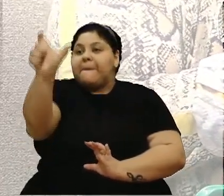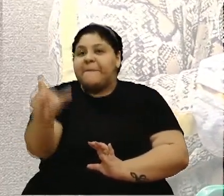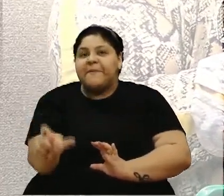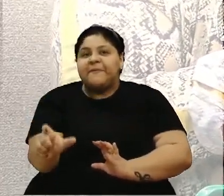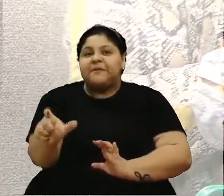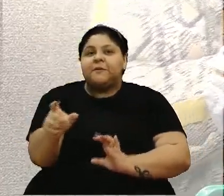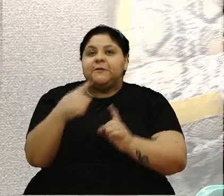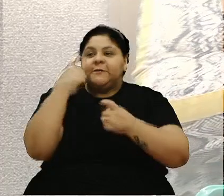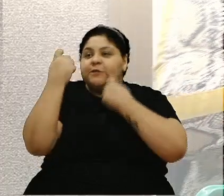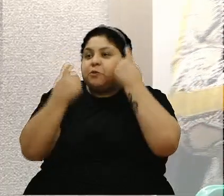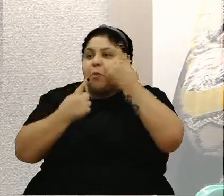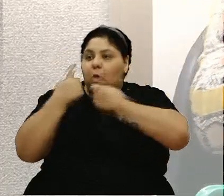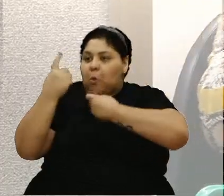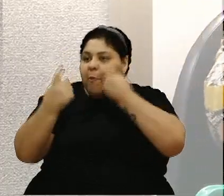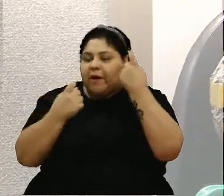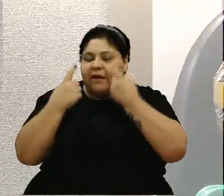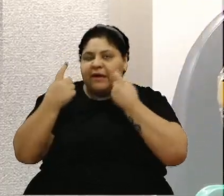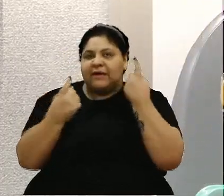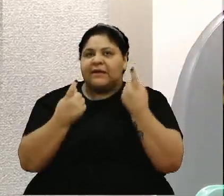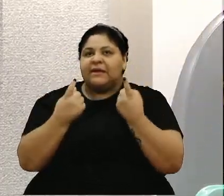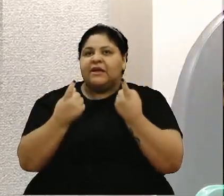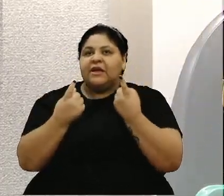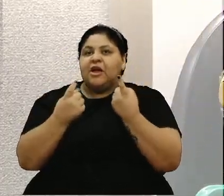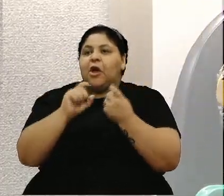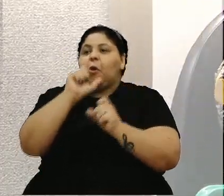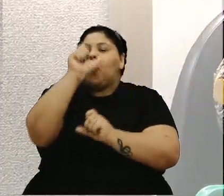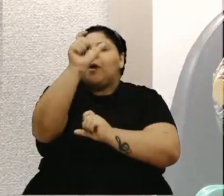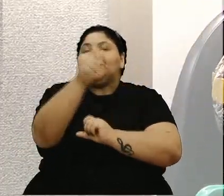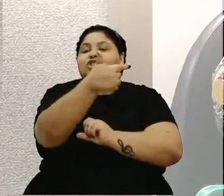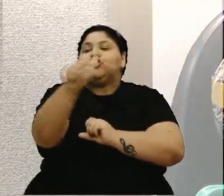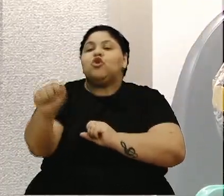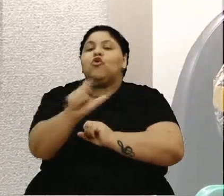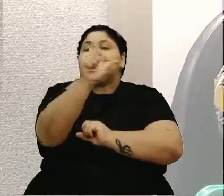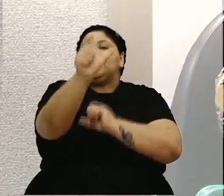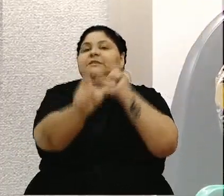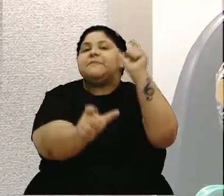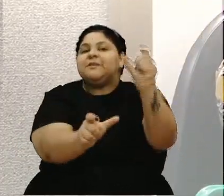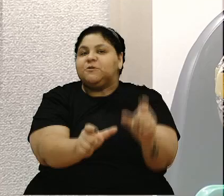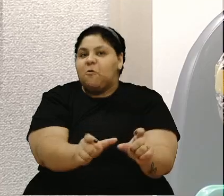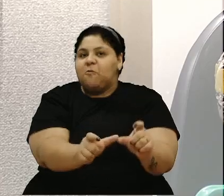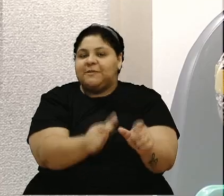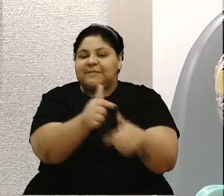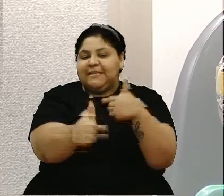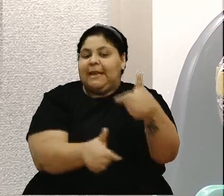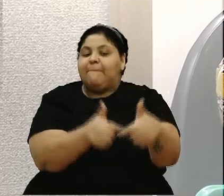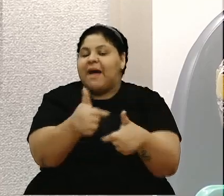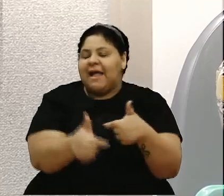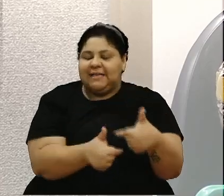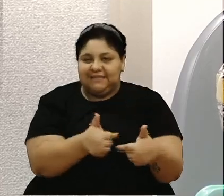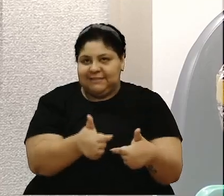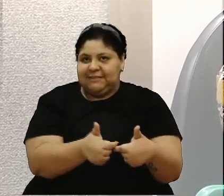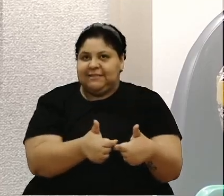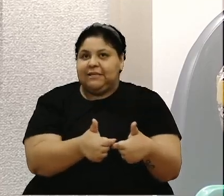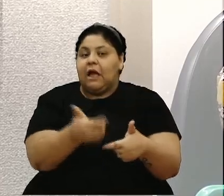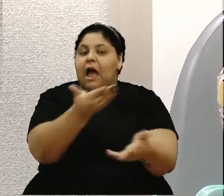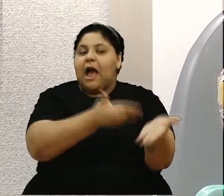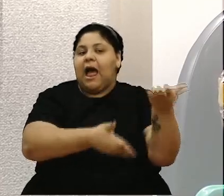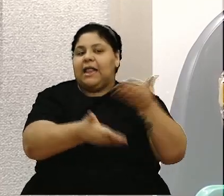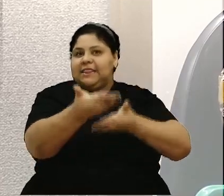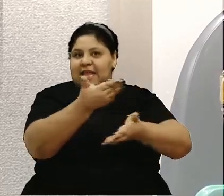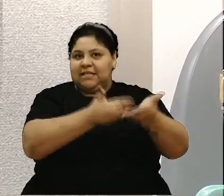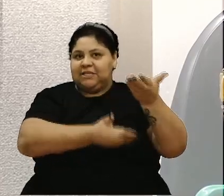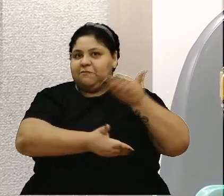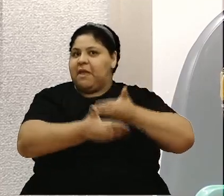preocupa, inclusive, com as pessoas aonde ele trabalha, a dar o atendimento até